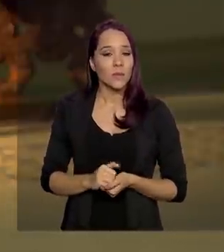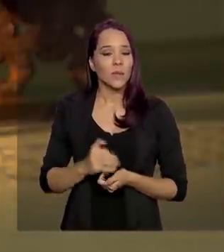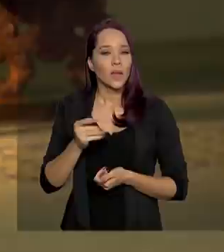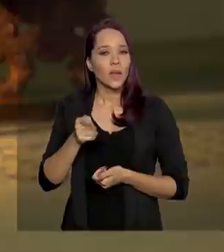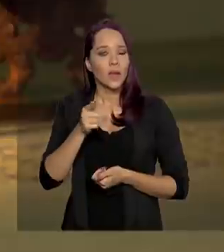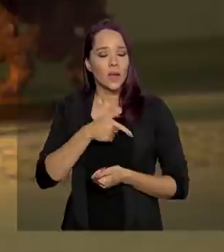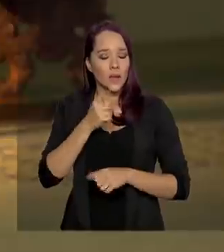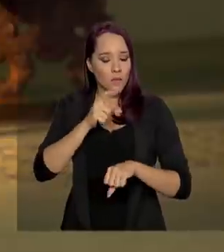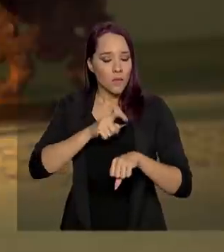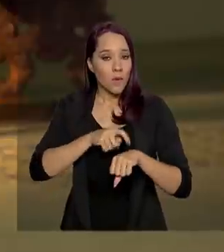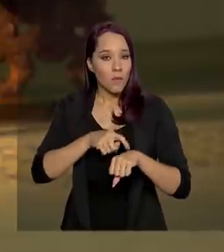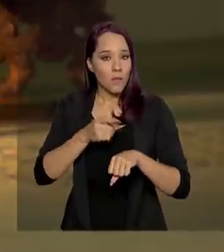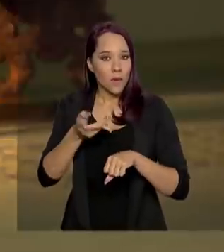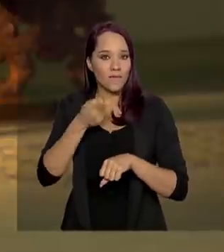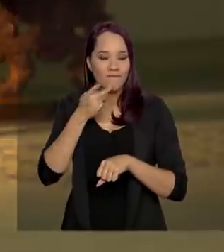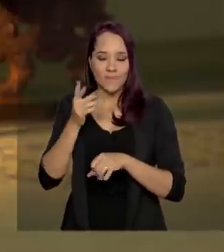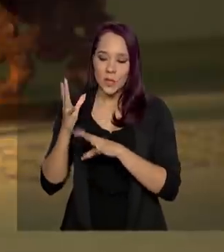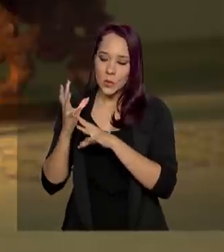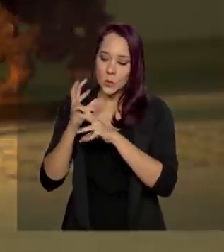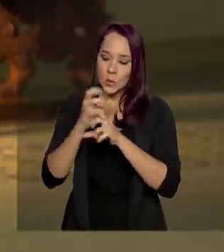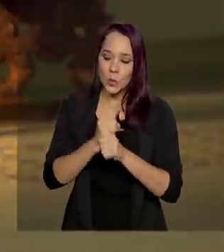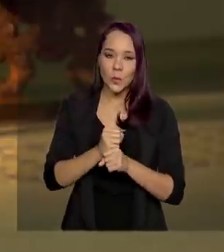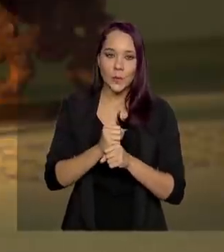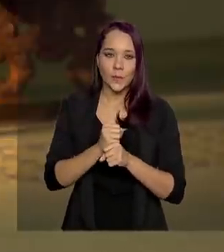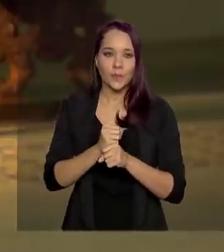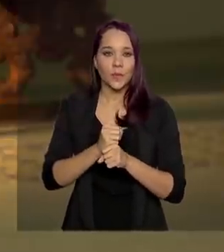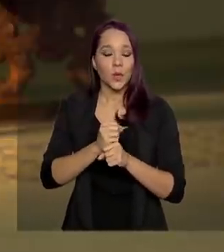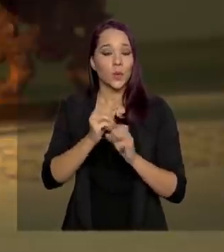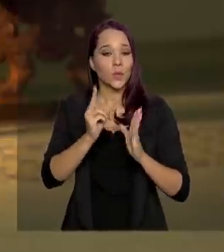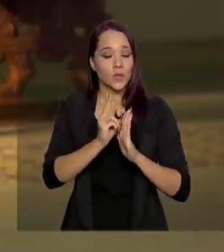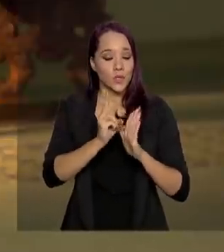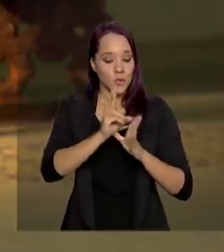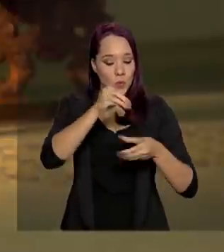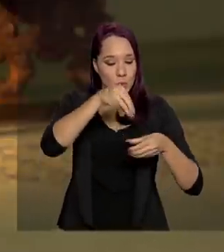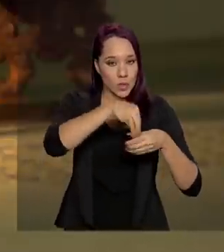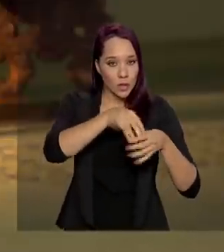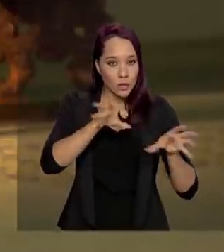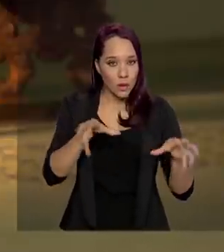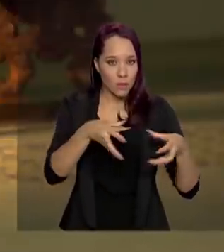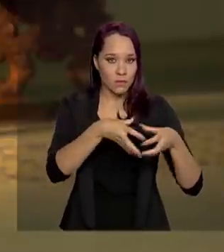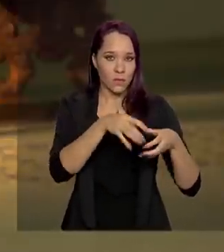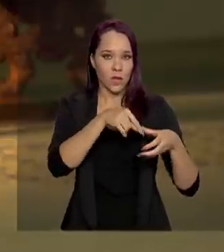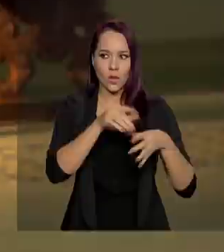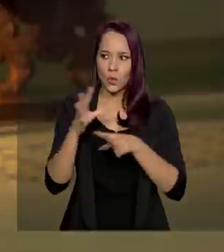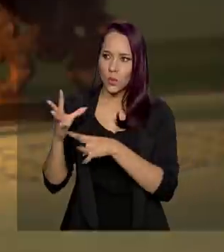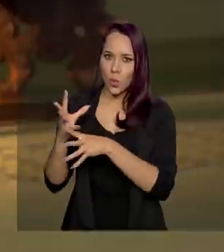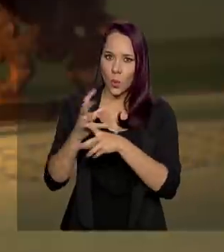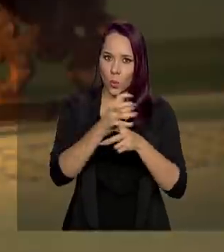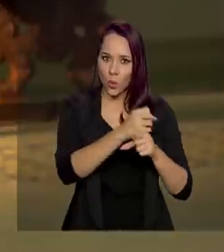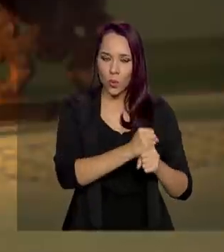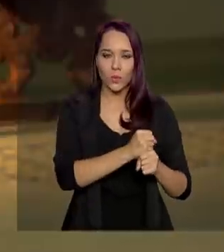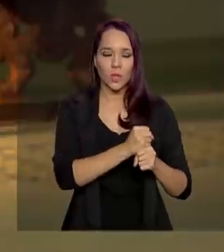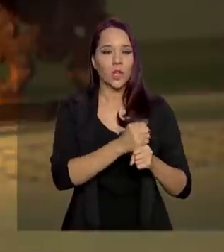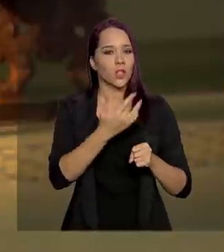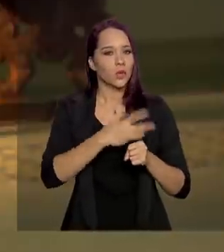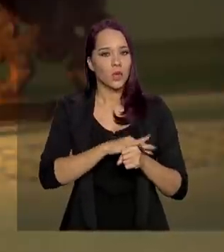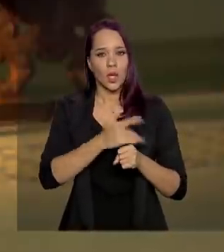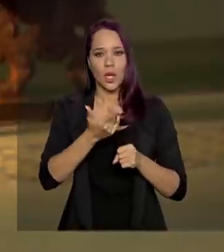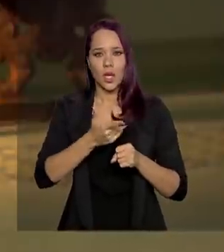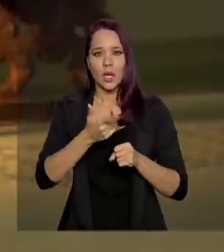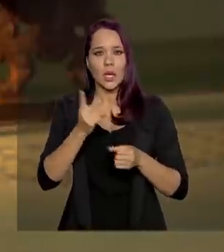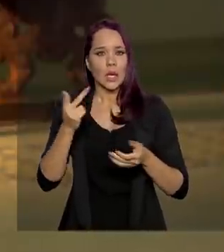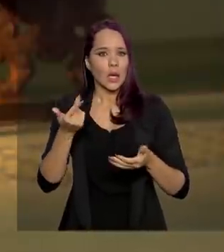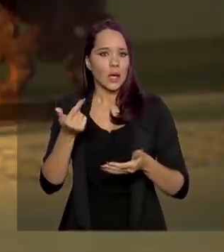momento em que nós computamos os indígenas aldeados. Então, todos são computados. Não há subnotificação.